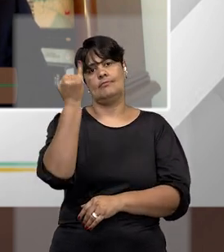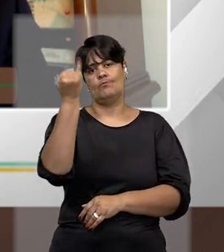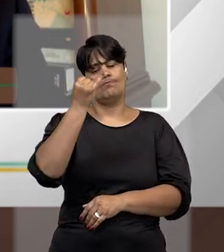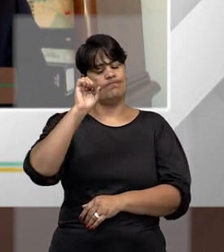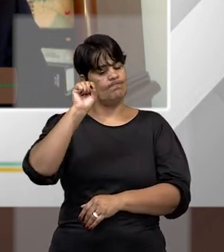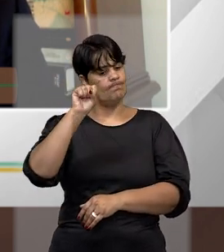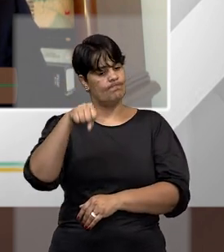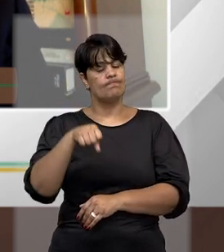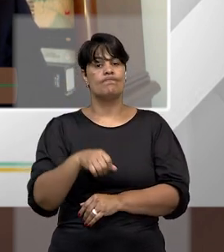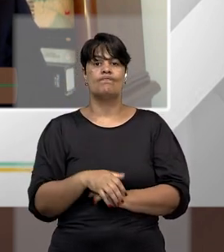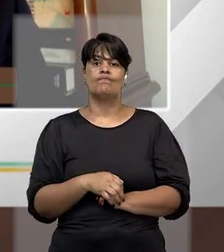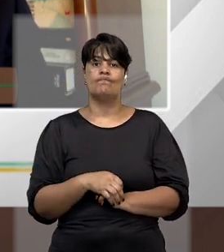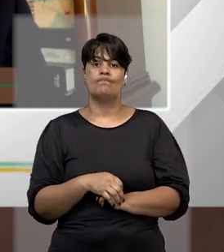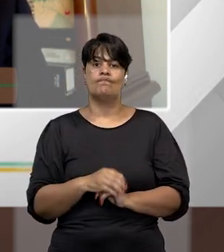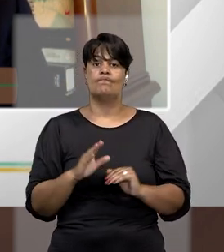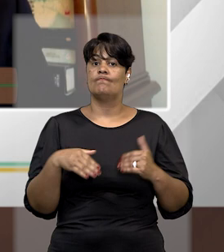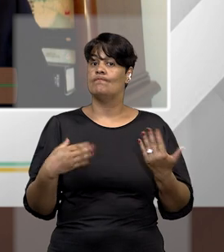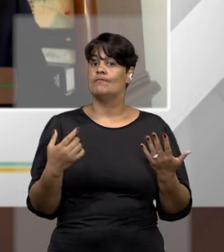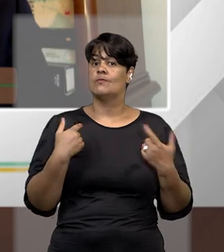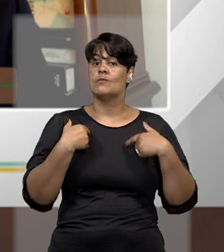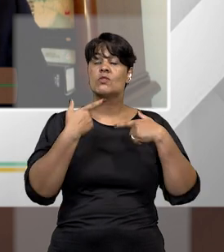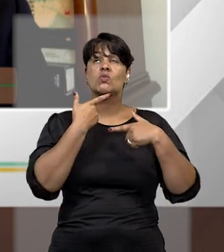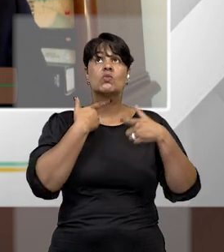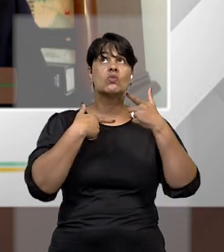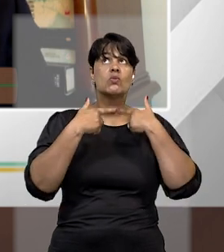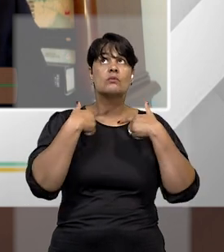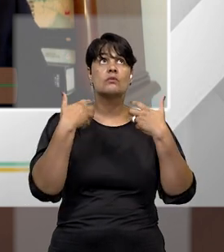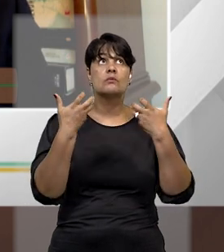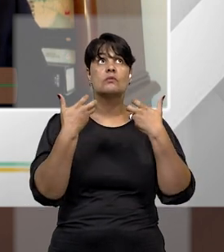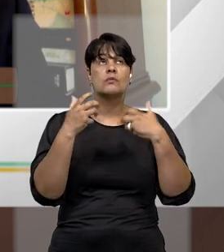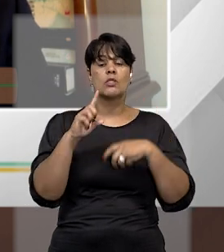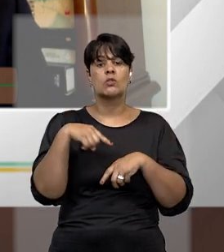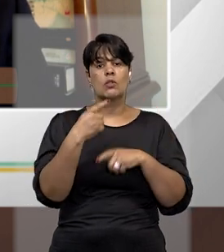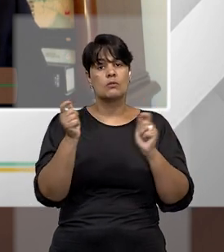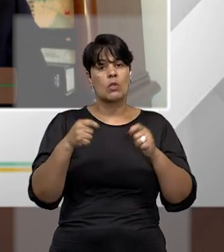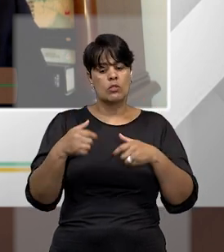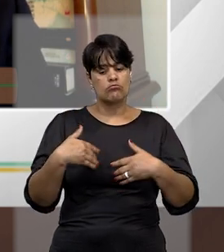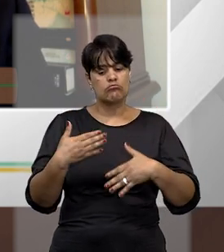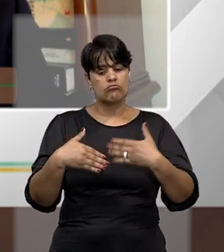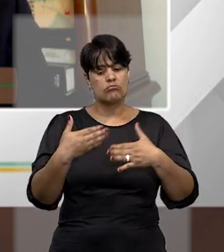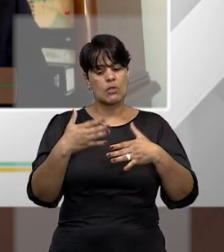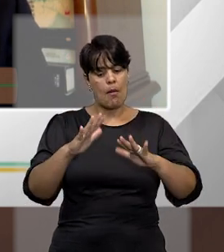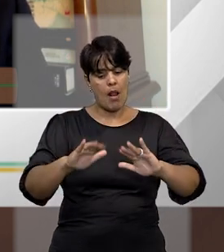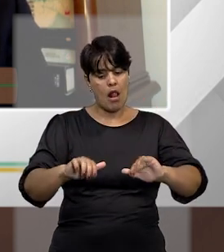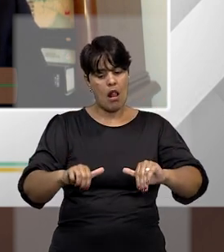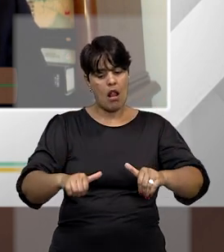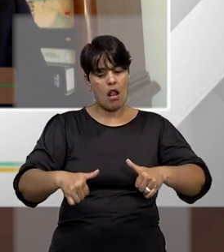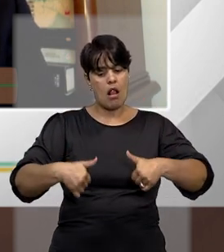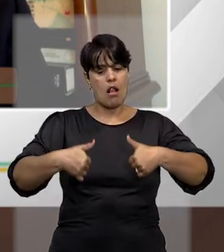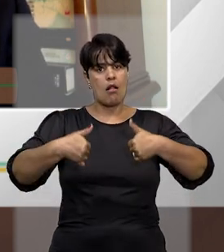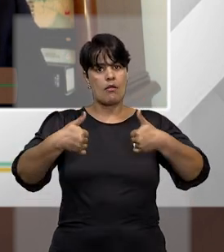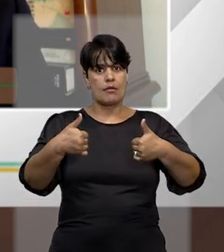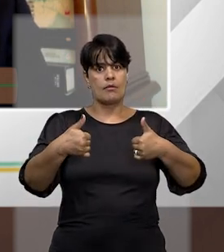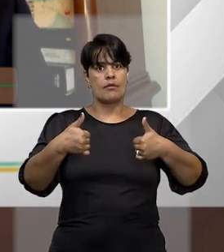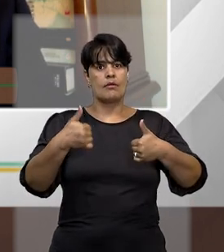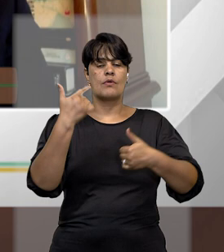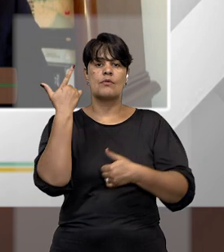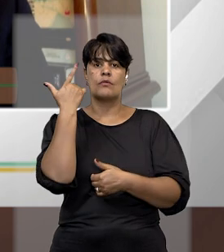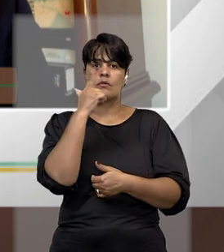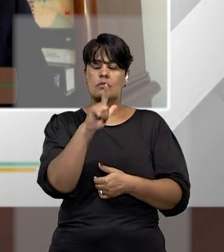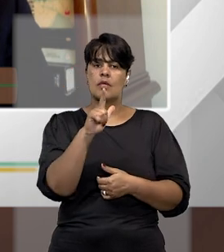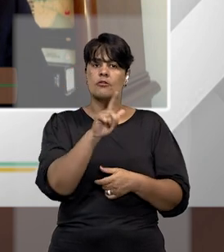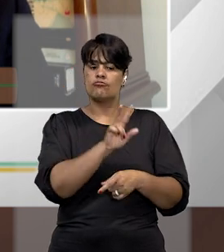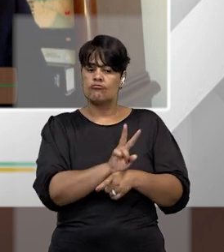nós possamos aperfeiçoá-lo. para também cuidar desses riscos, digamos assim, que existem